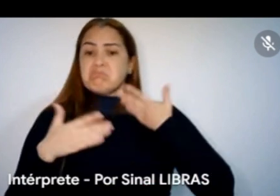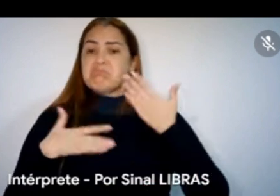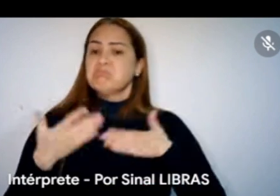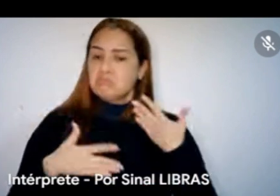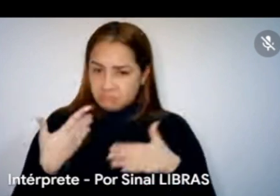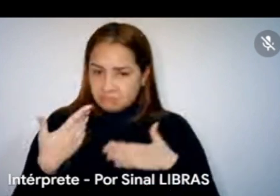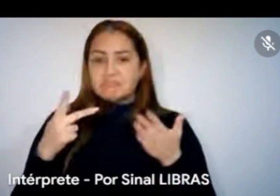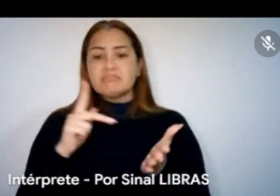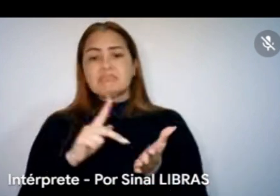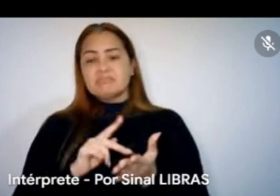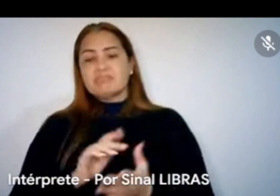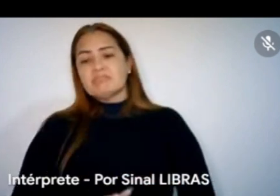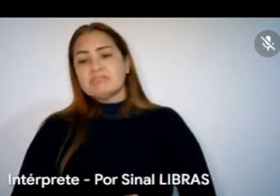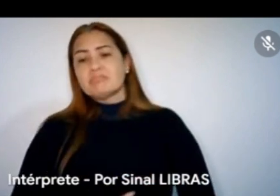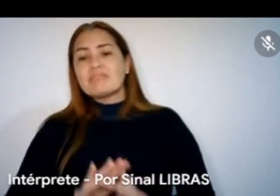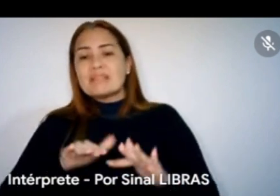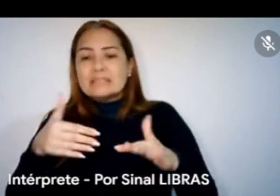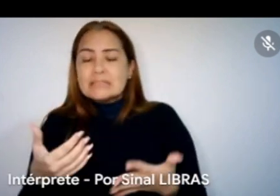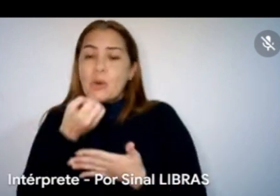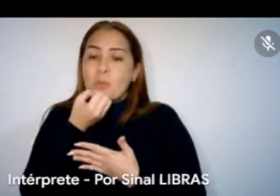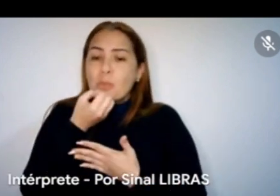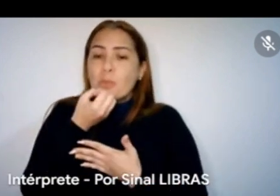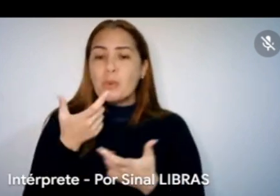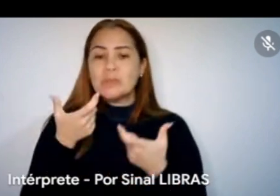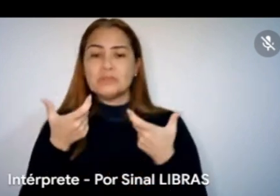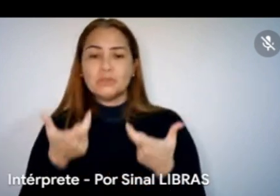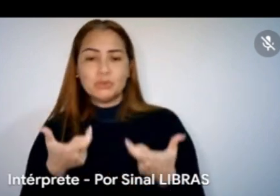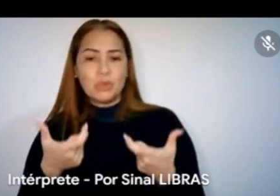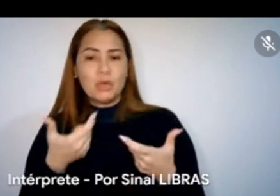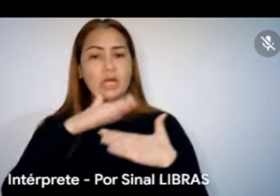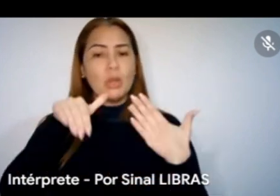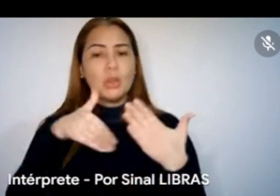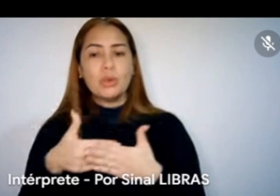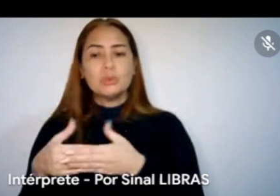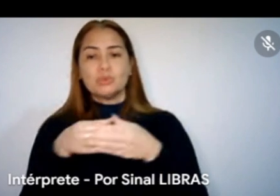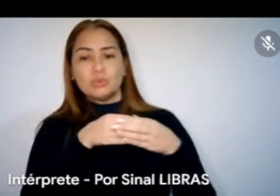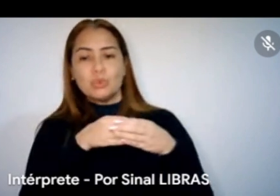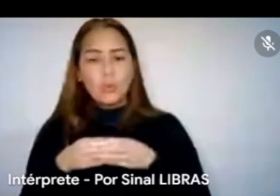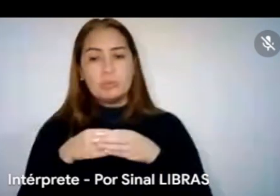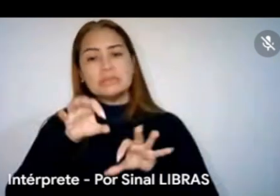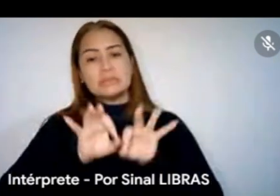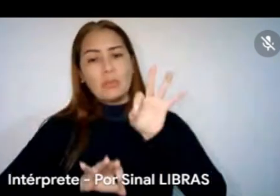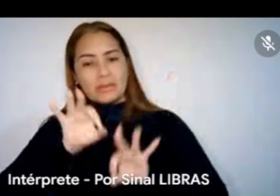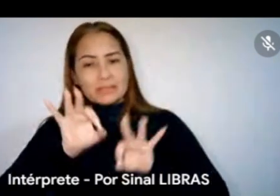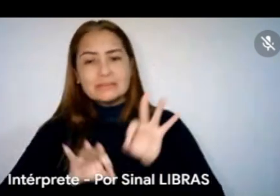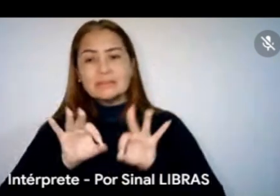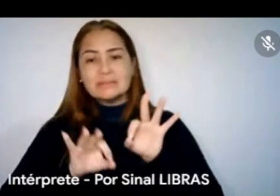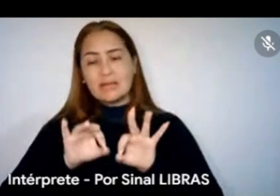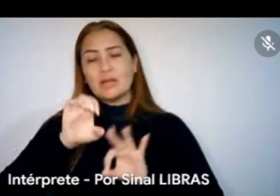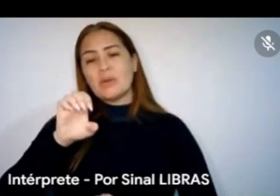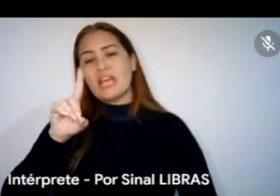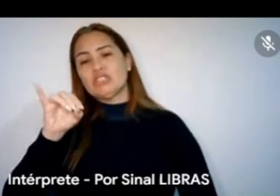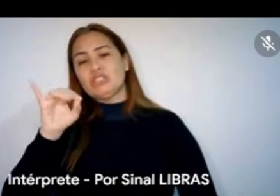Então, é isso e boa sorte aí para a galera que está organizando esse edital, era isso que eu tinha para falar.